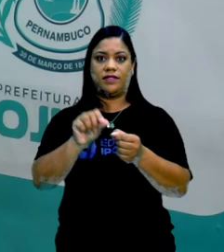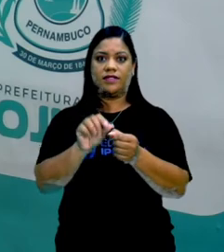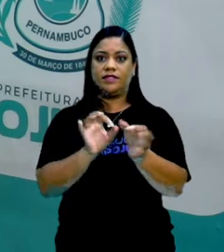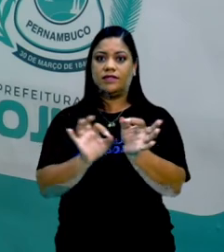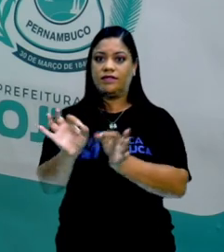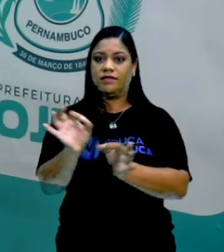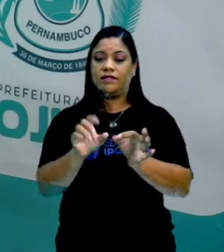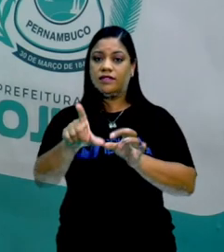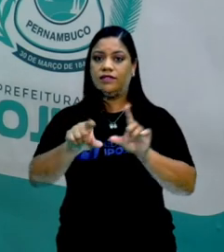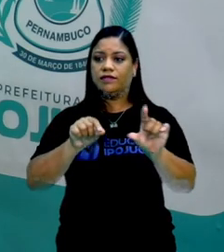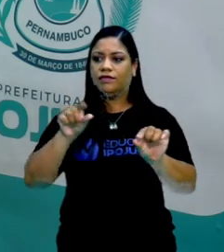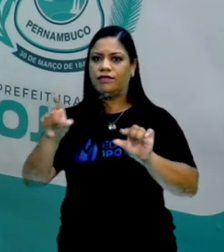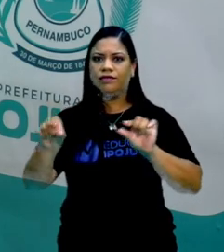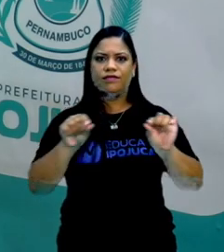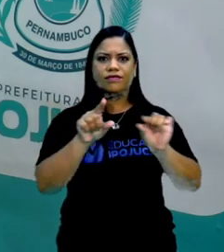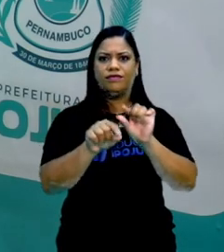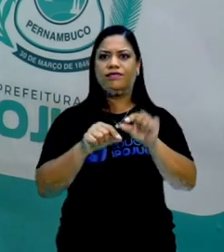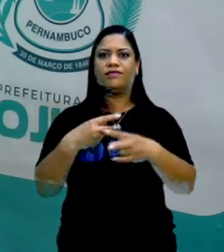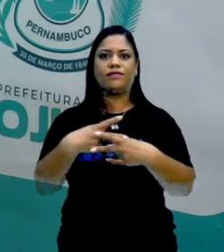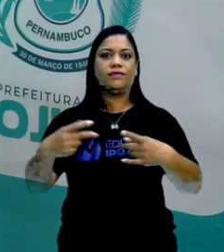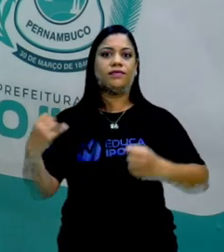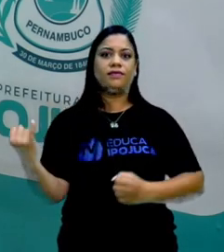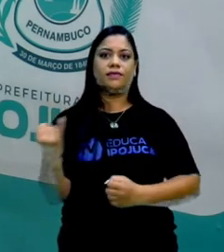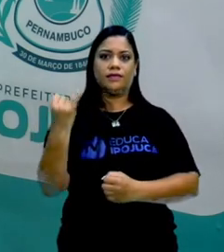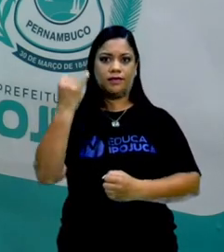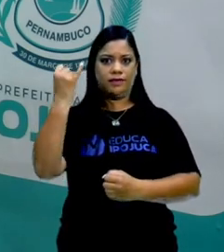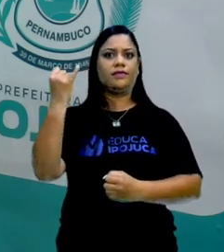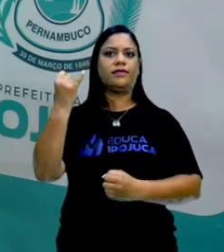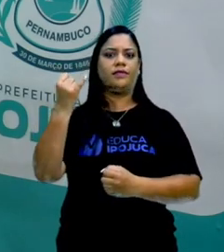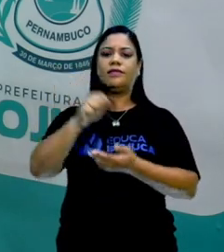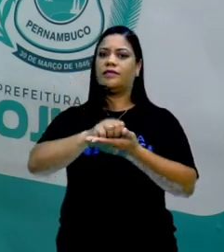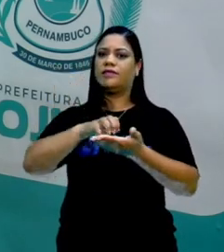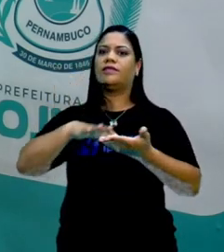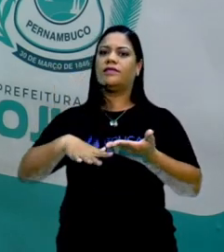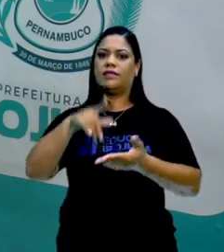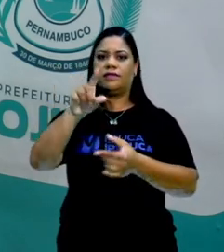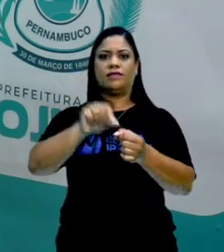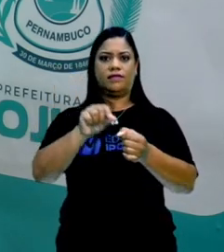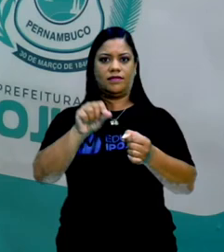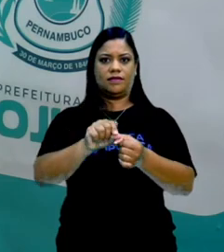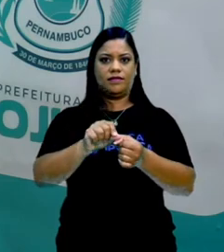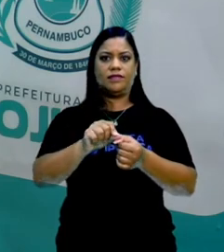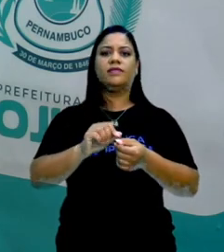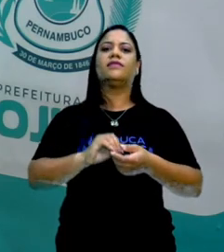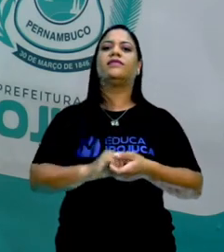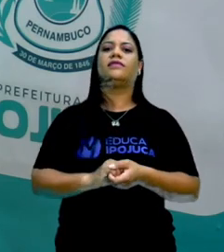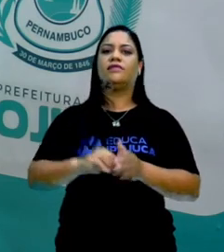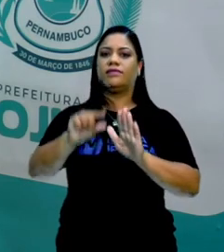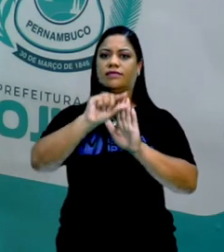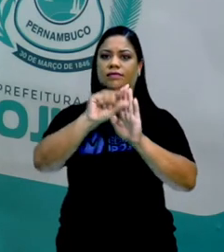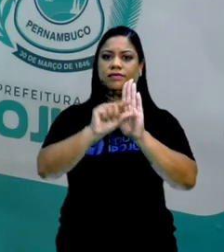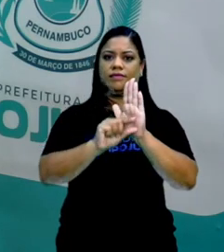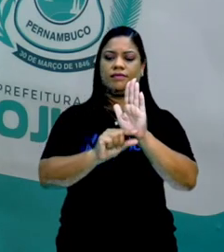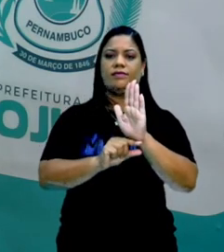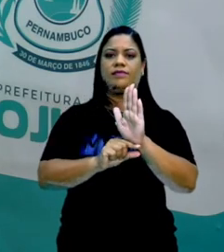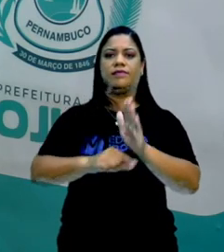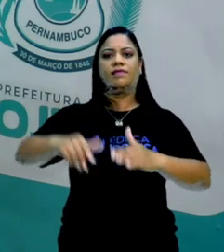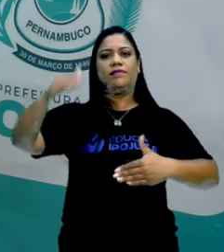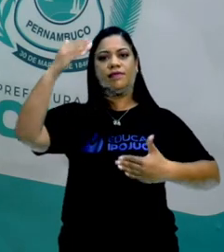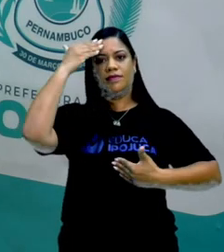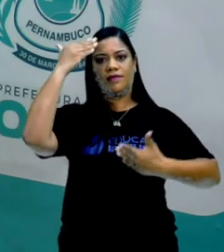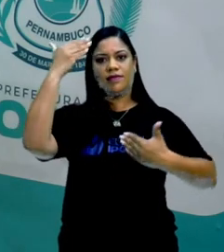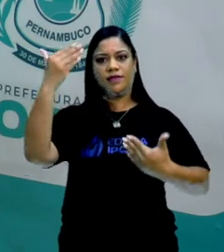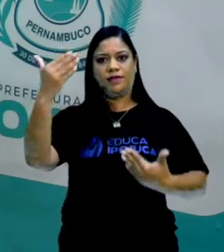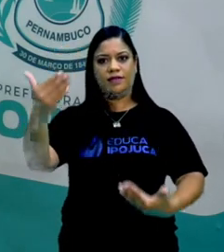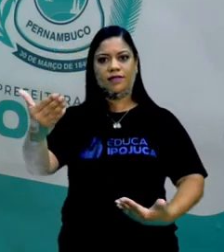seleção de conteúdos que são importantes para uma determinada atividade. Aqui estão as nossas referências. O nosso muito